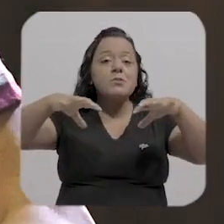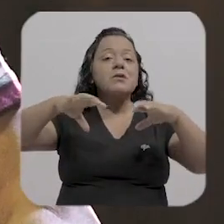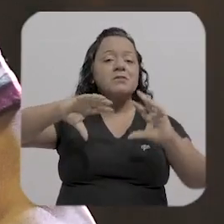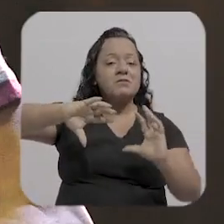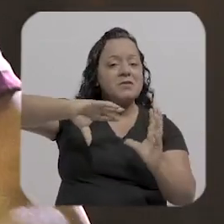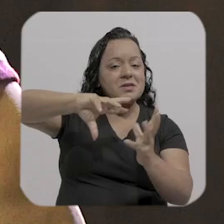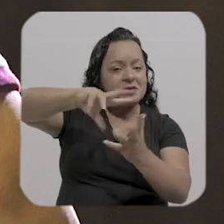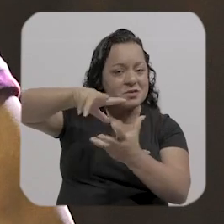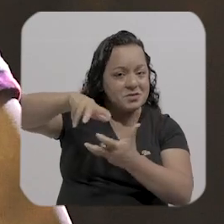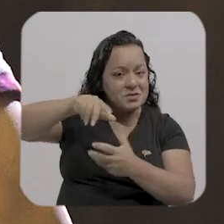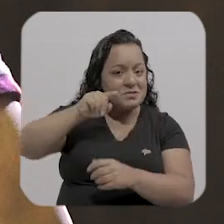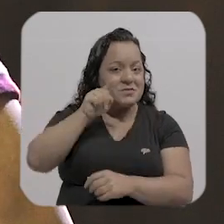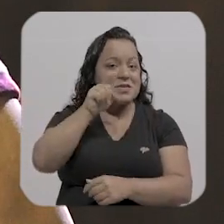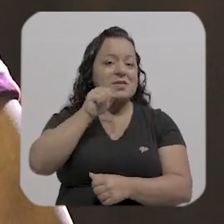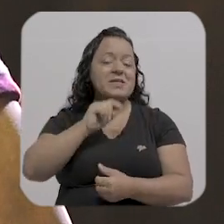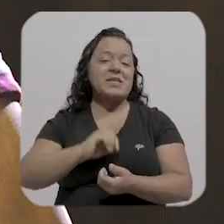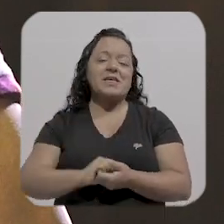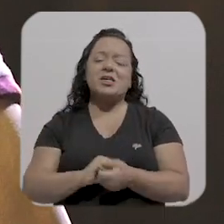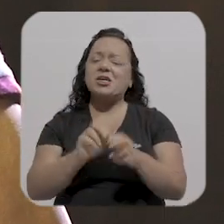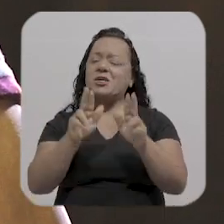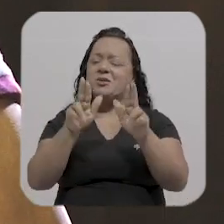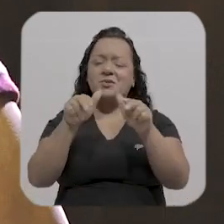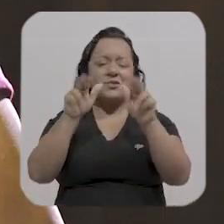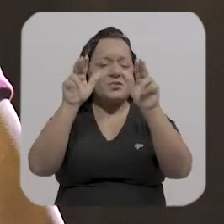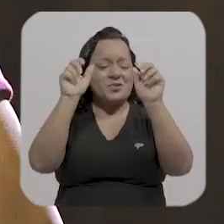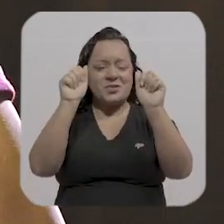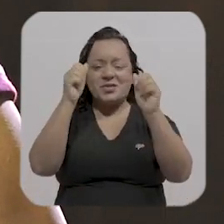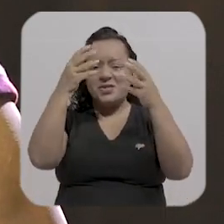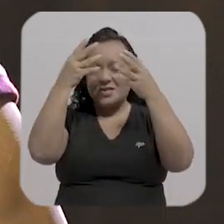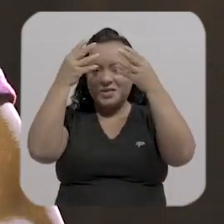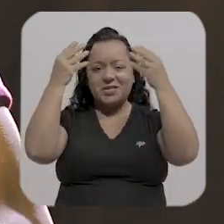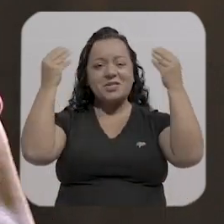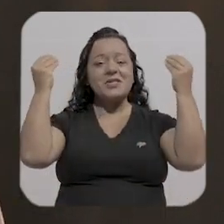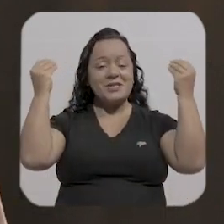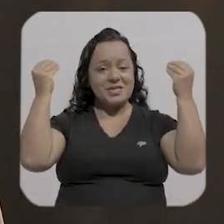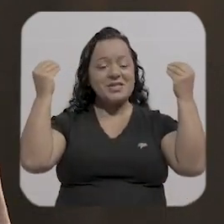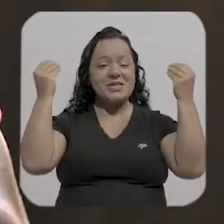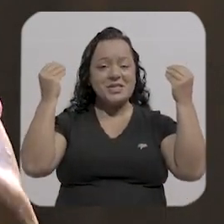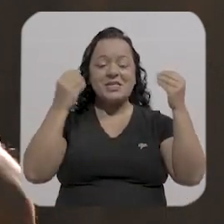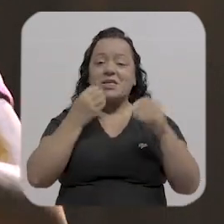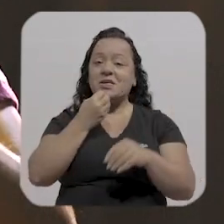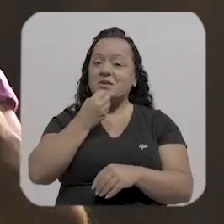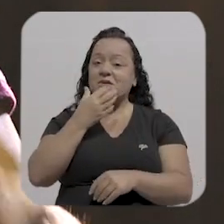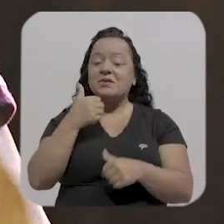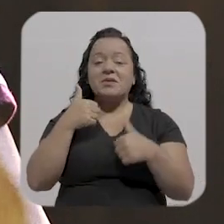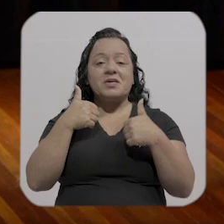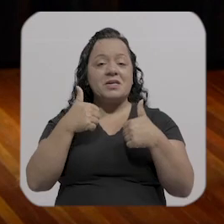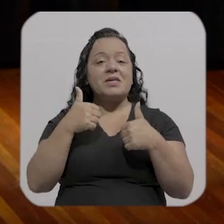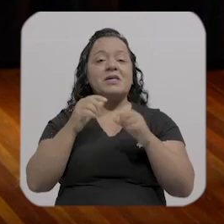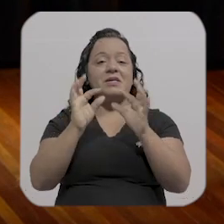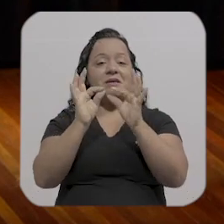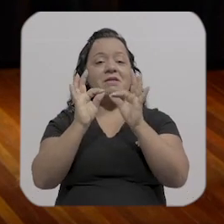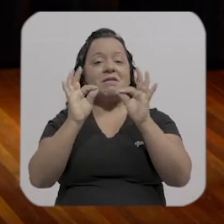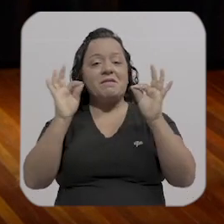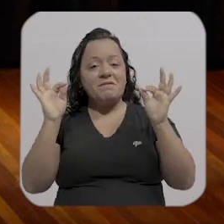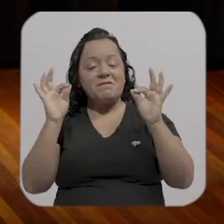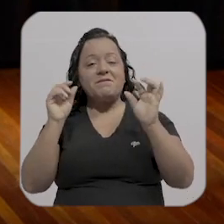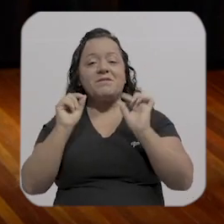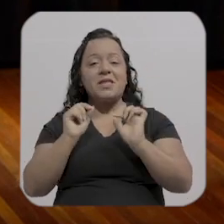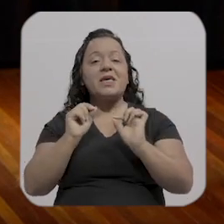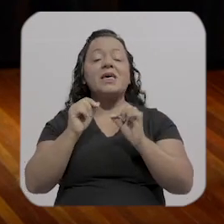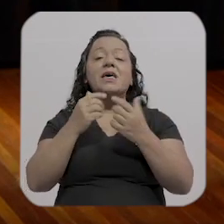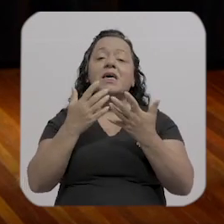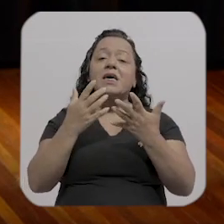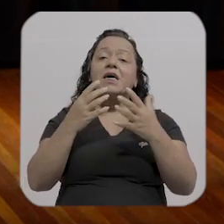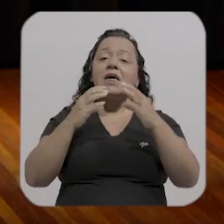bom tempo eu falei que essa frase era do Bubu mas depois eu descobri que é do Tostói canta tua aldeia que tu será universal mas ele repetia isso então quando